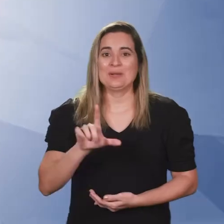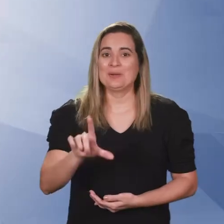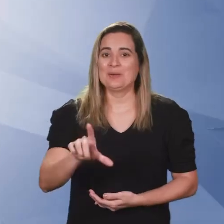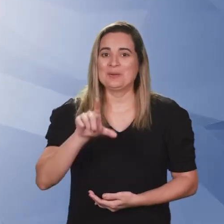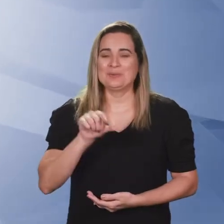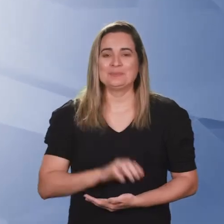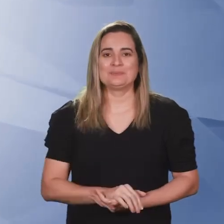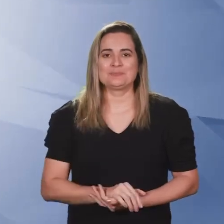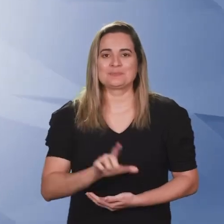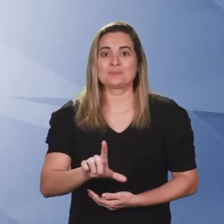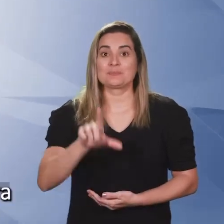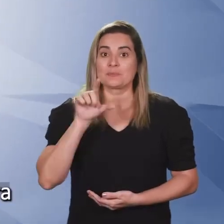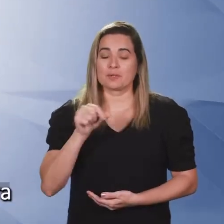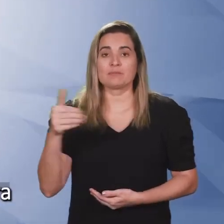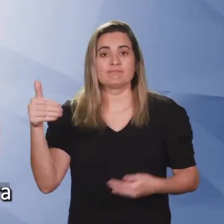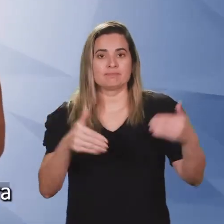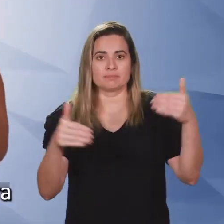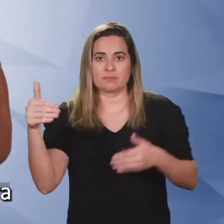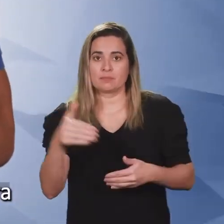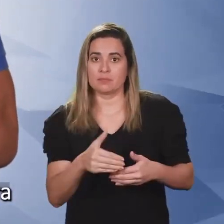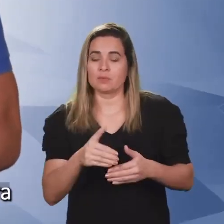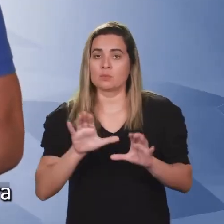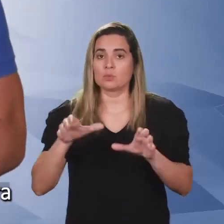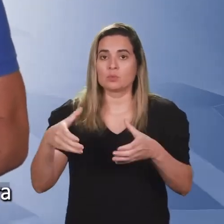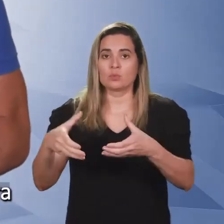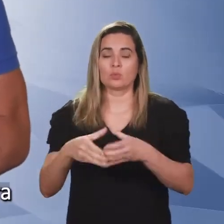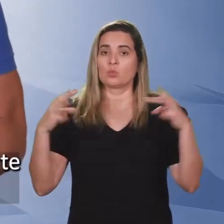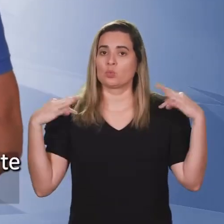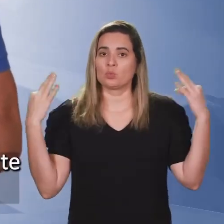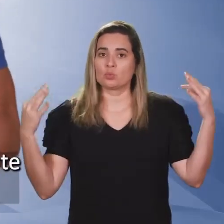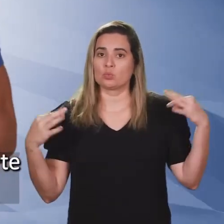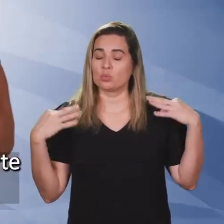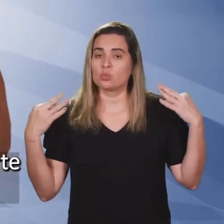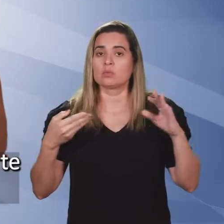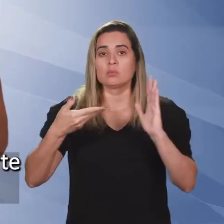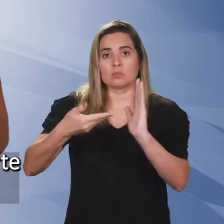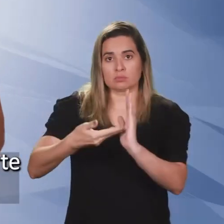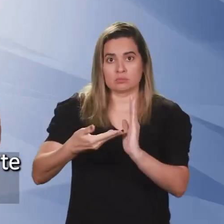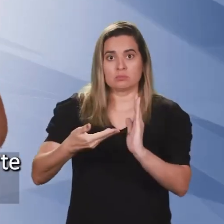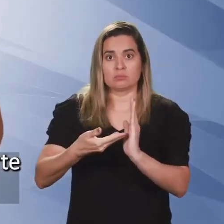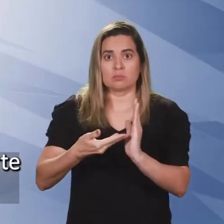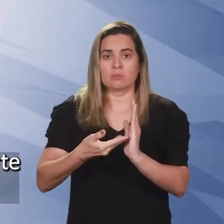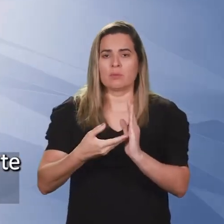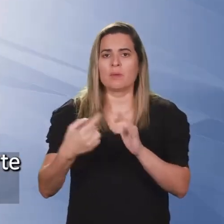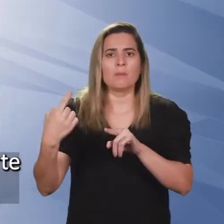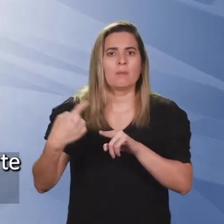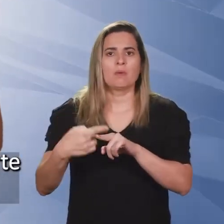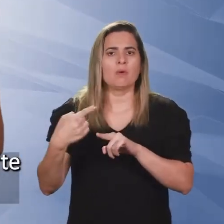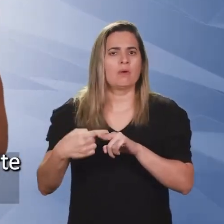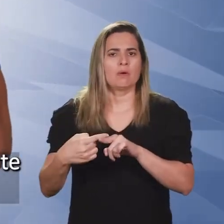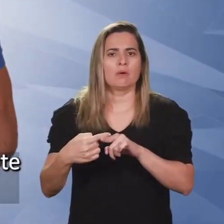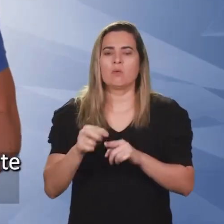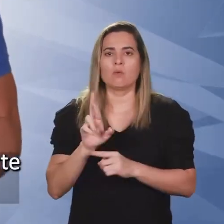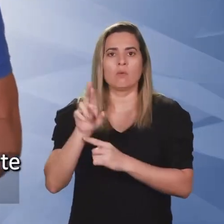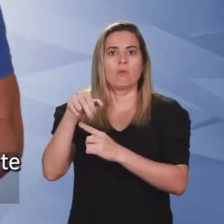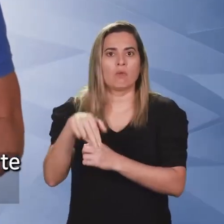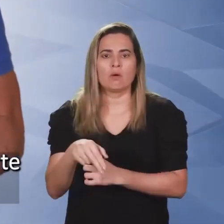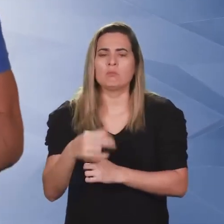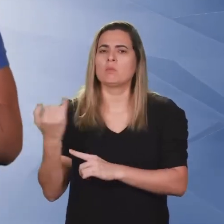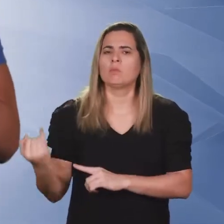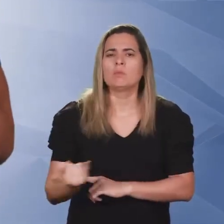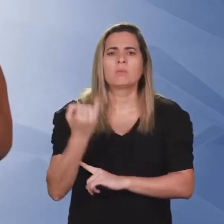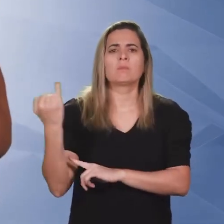Escolhi fazer parte da Comissão de Turismo da Câmara pela vocação do Rio Grande do Norte para esta atividade.